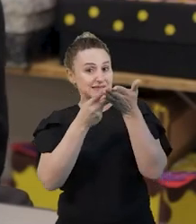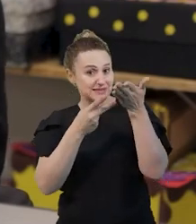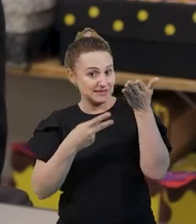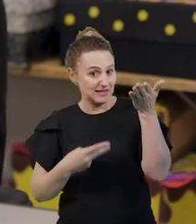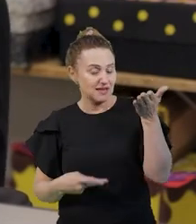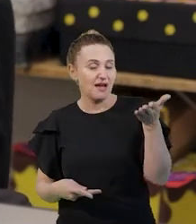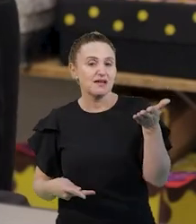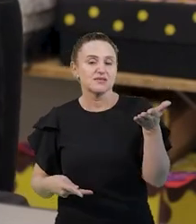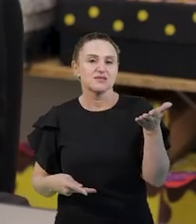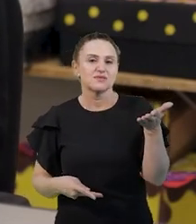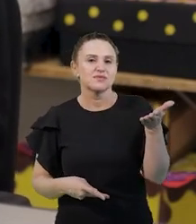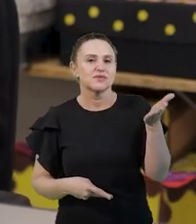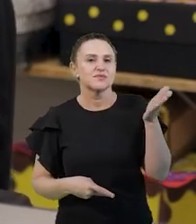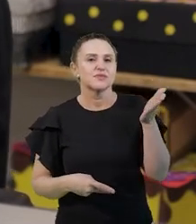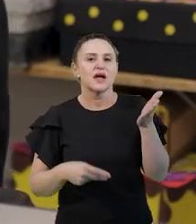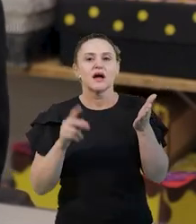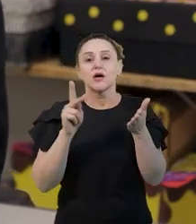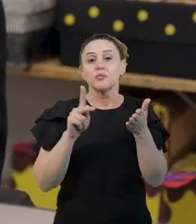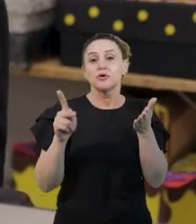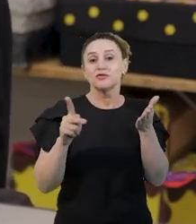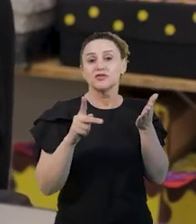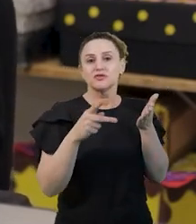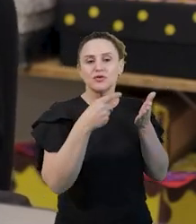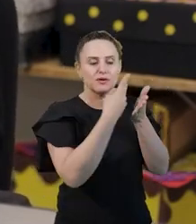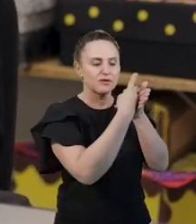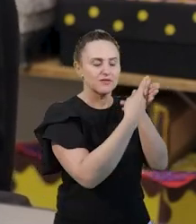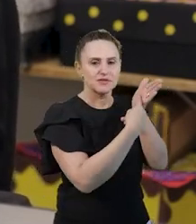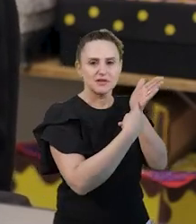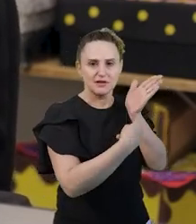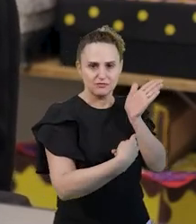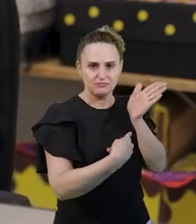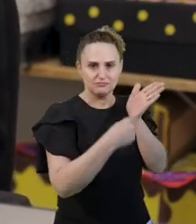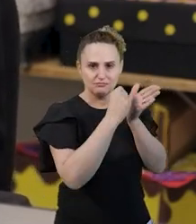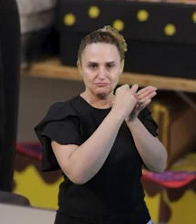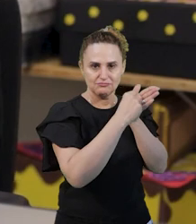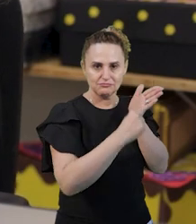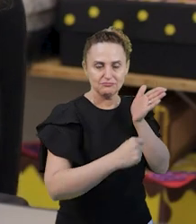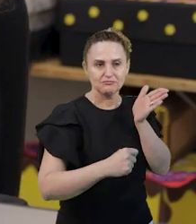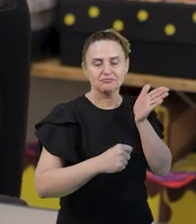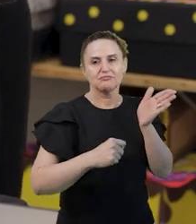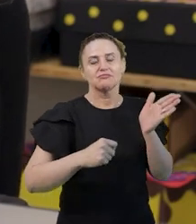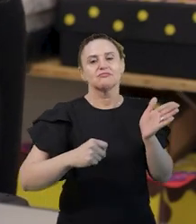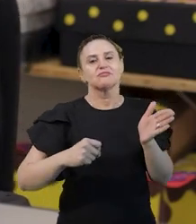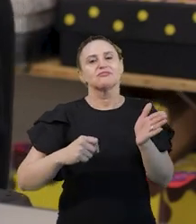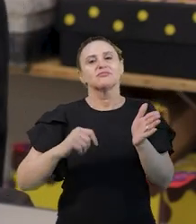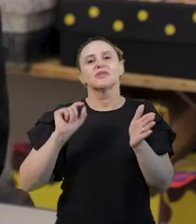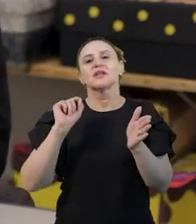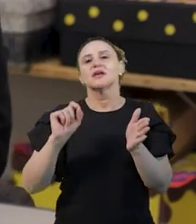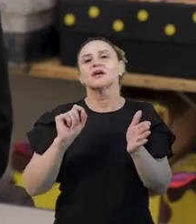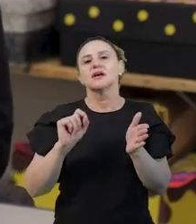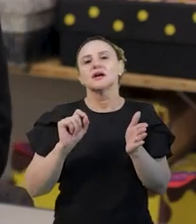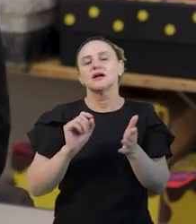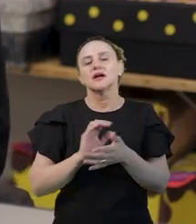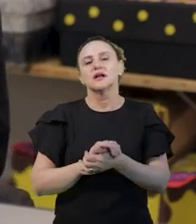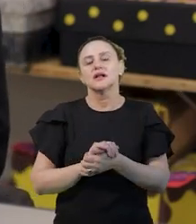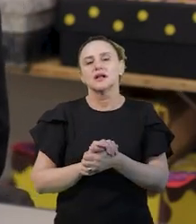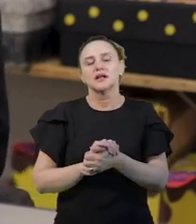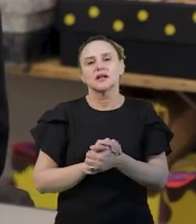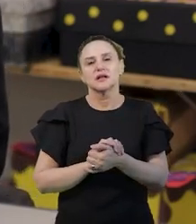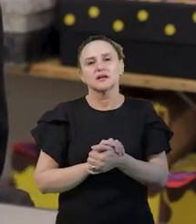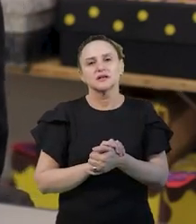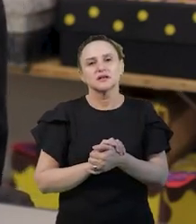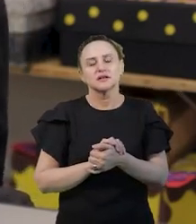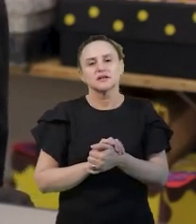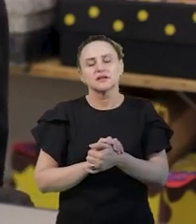desenhando no quadro as imagens que a representam. Também contos que as caixas contam, onde o professor